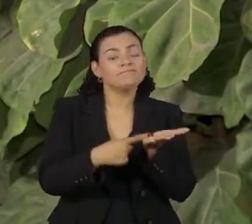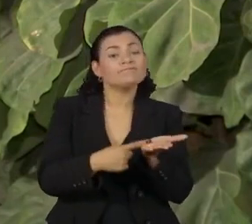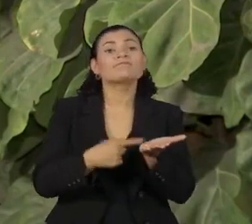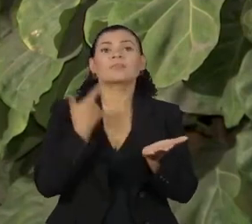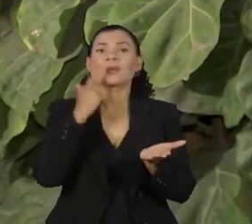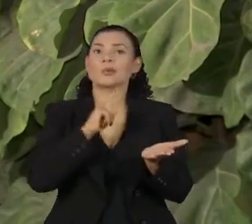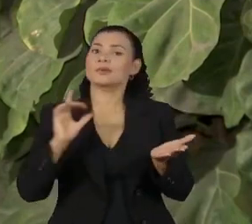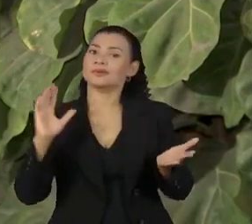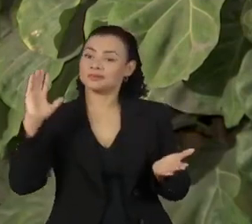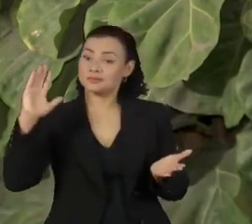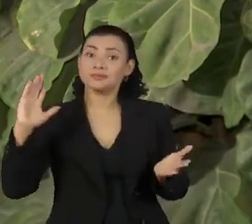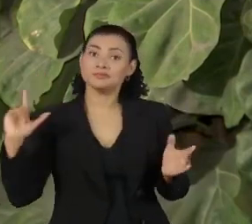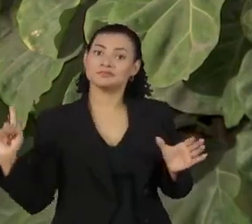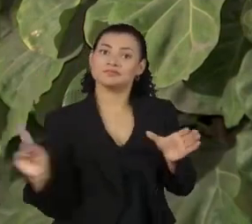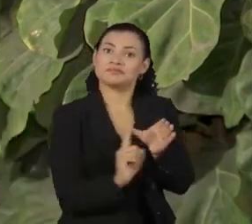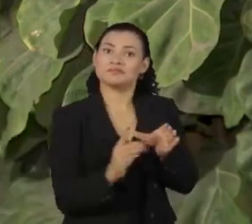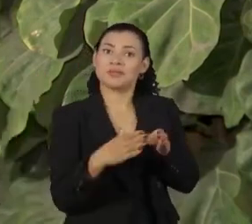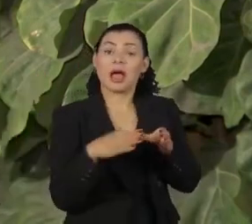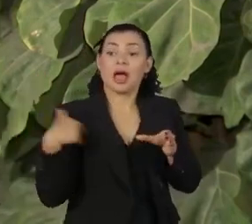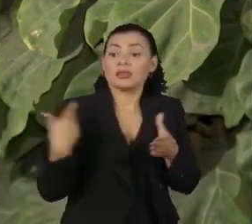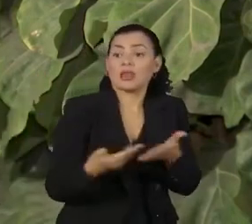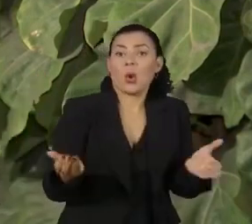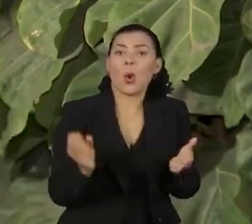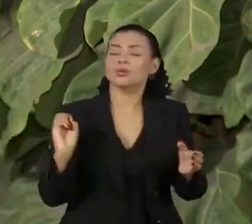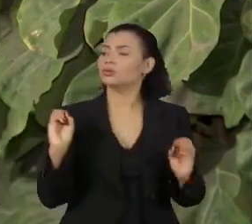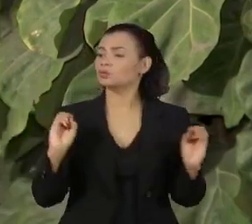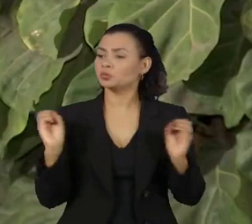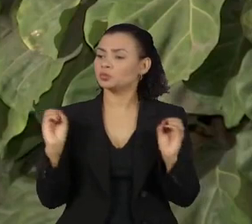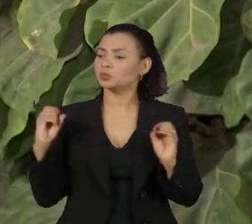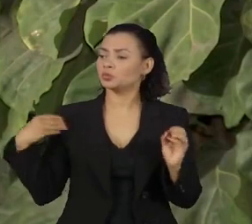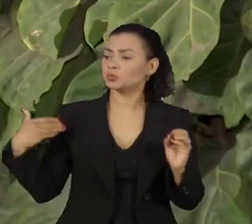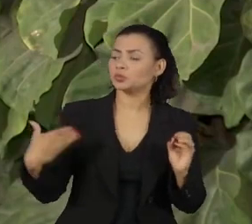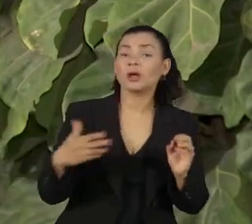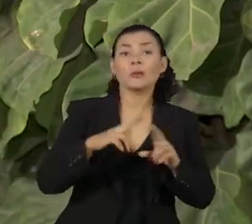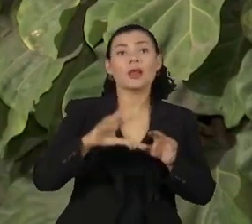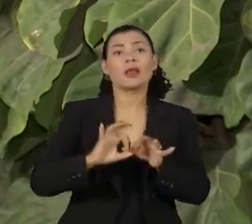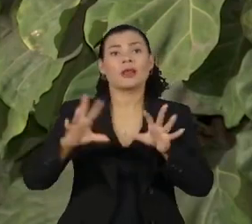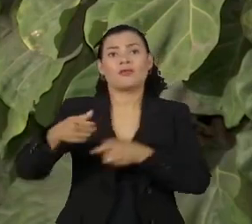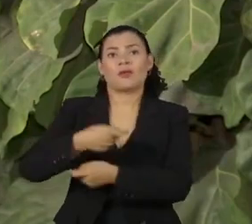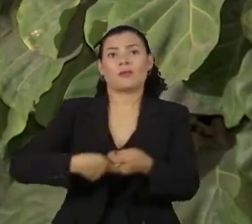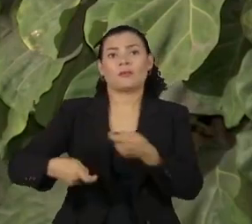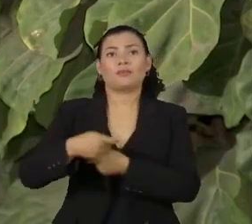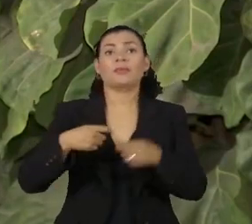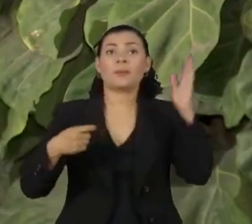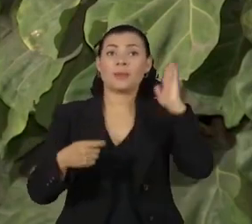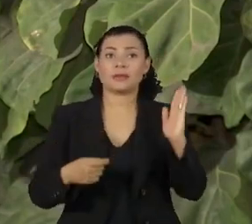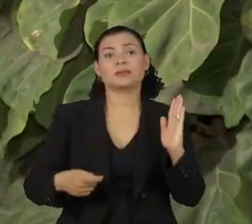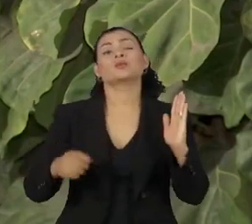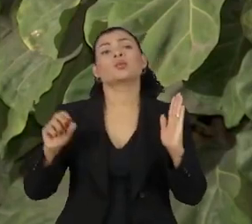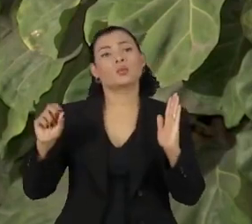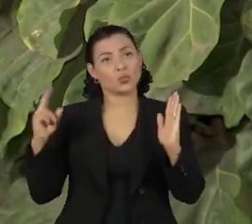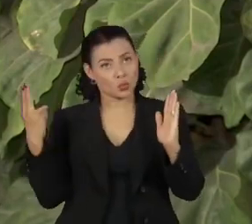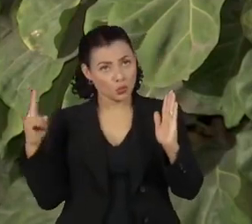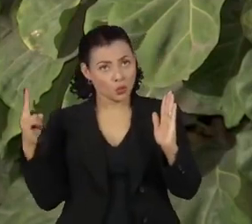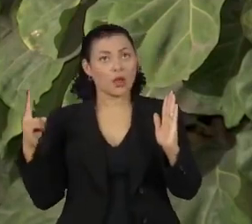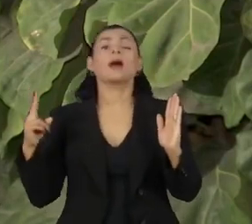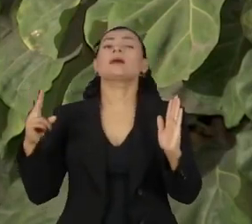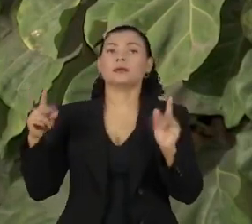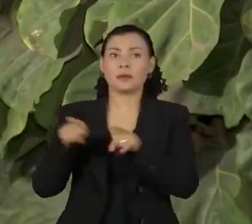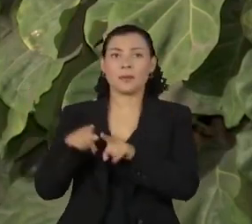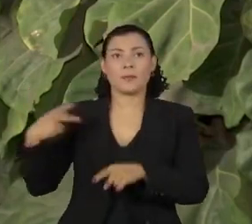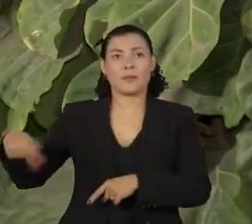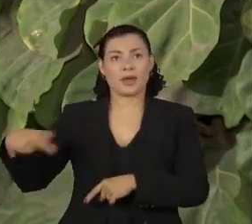prestígio que até hoje não conquistou. Além do livre comércio entre Brasil, Uruguai, Paraguai e Argentina,